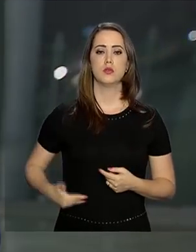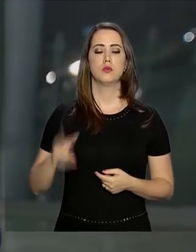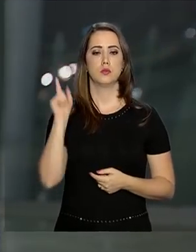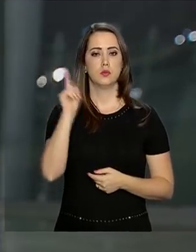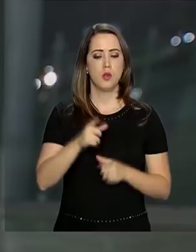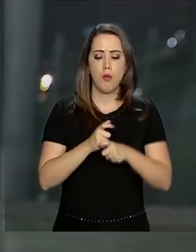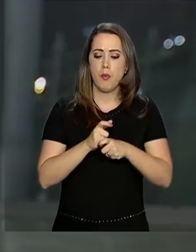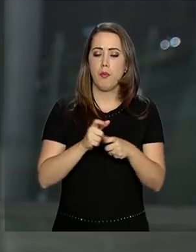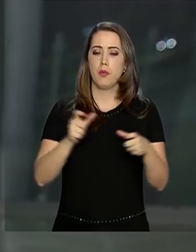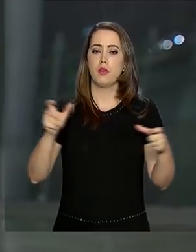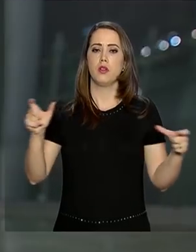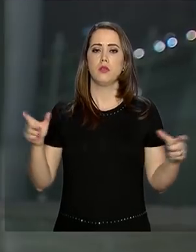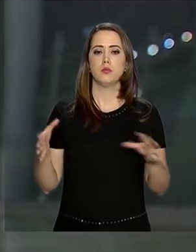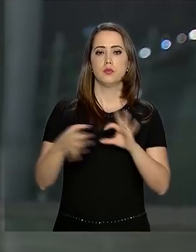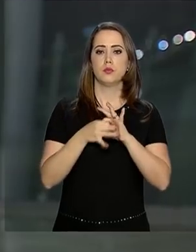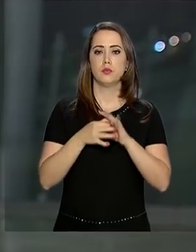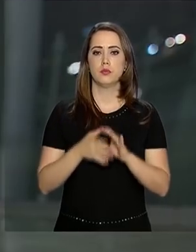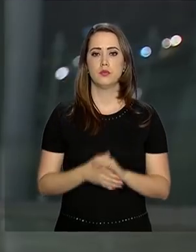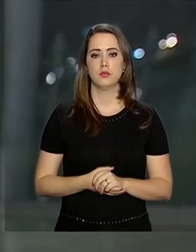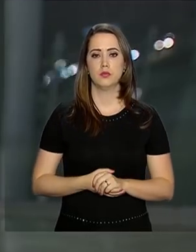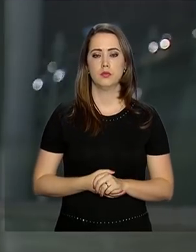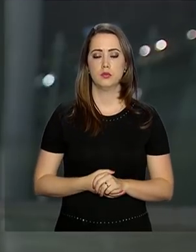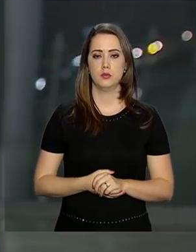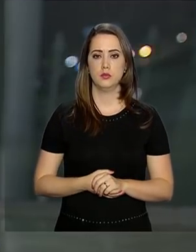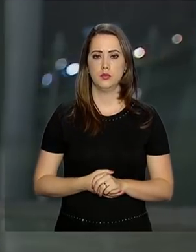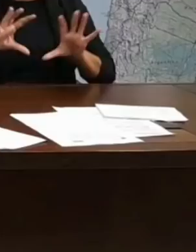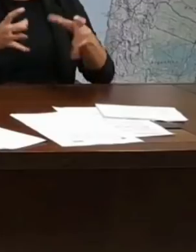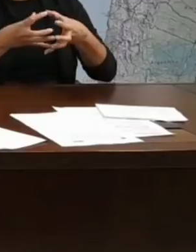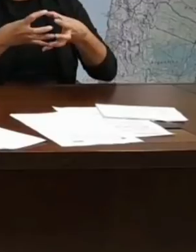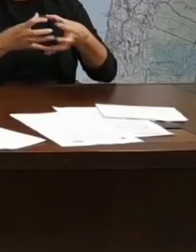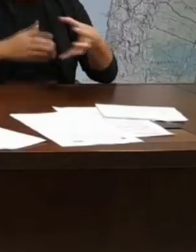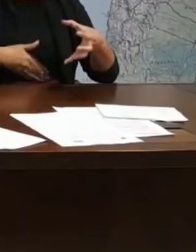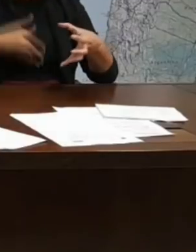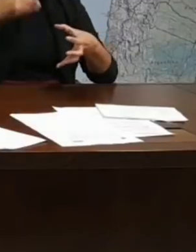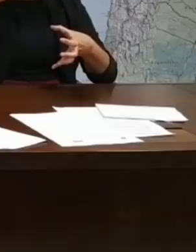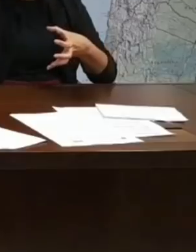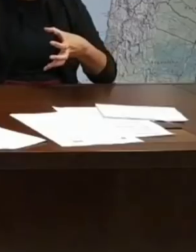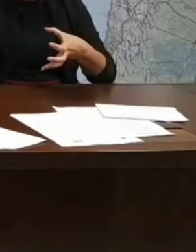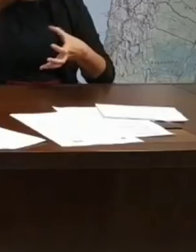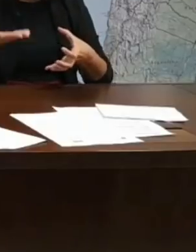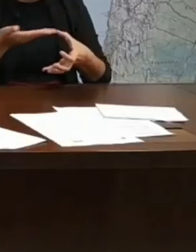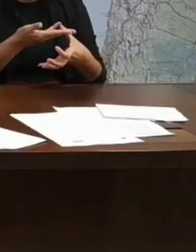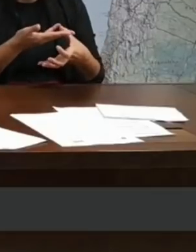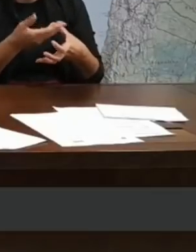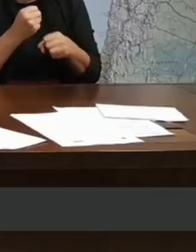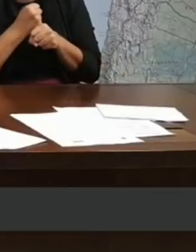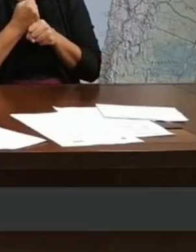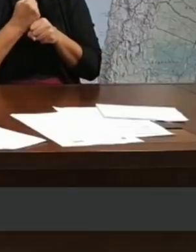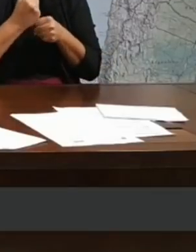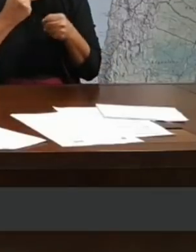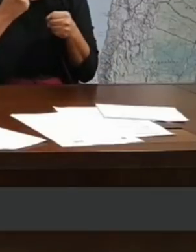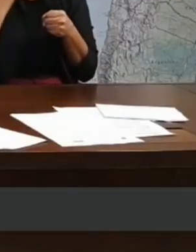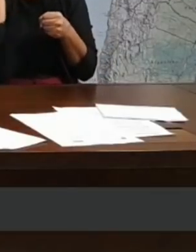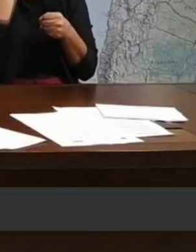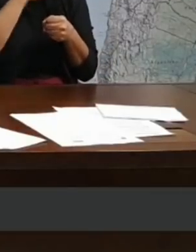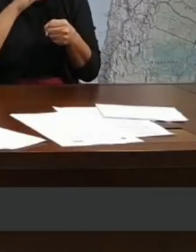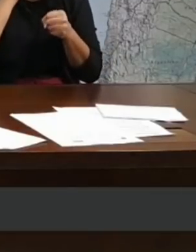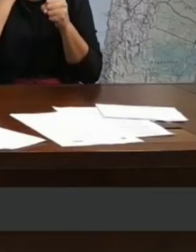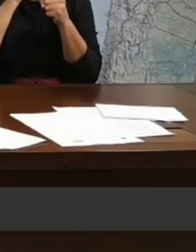é ampliar essa parceria. A comunidade árabe é numerosíssima no Brasil.